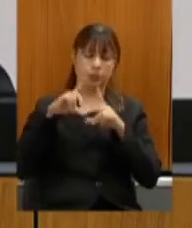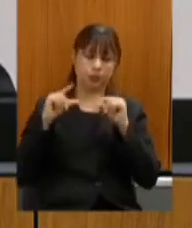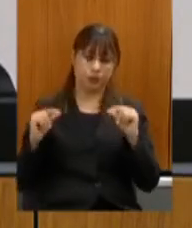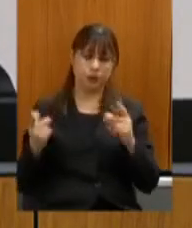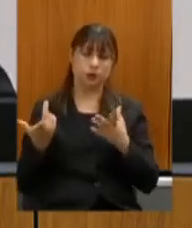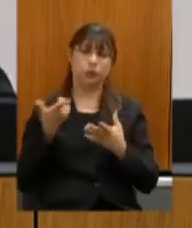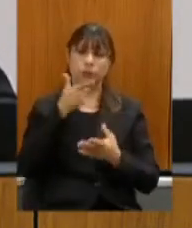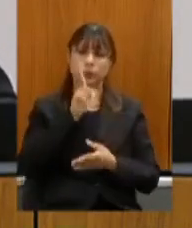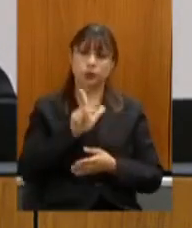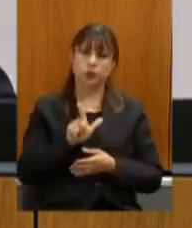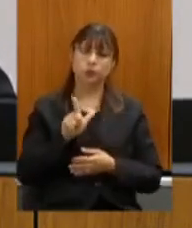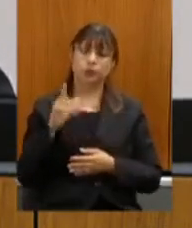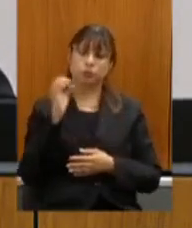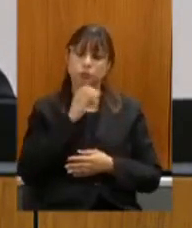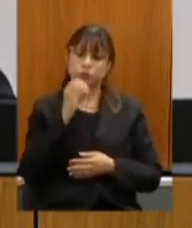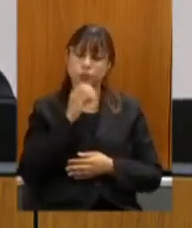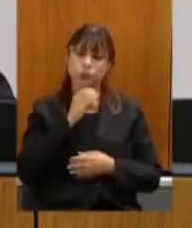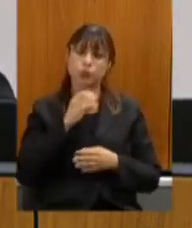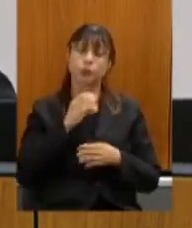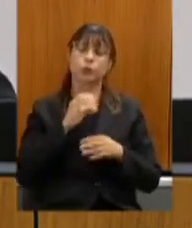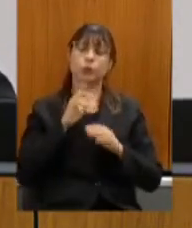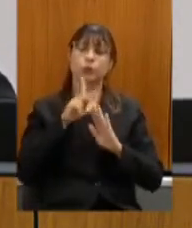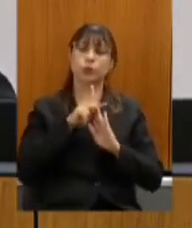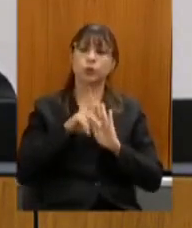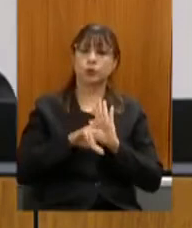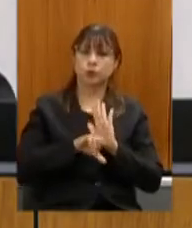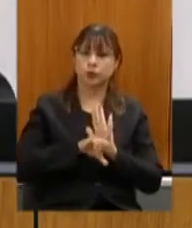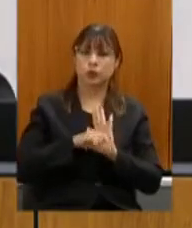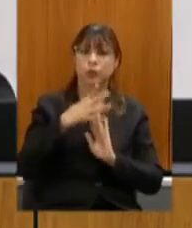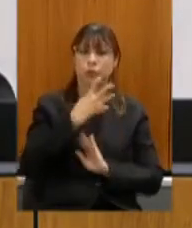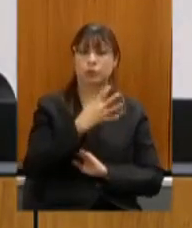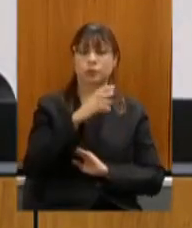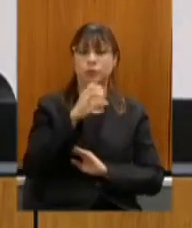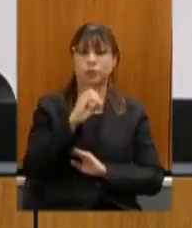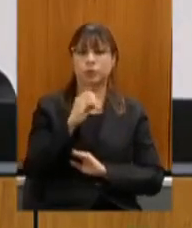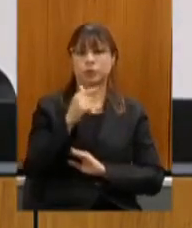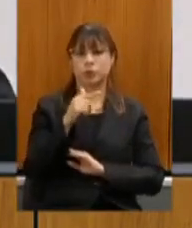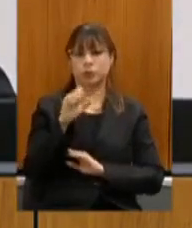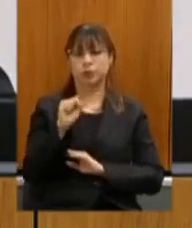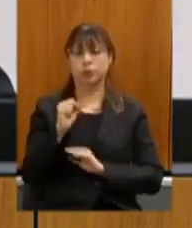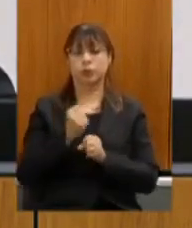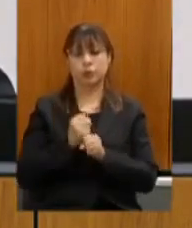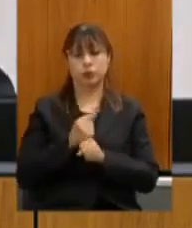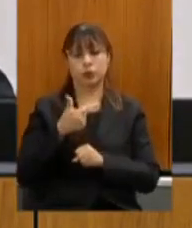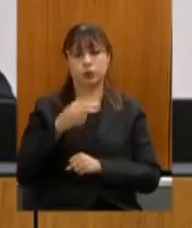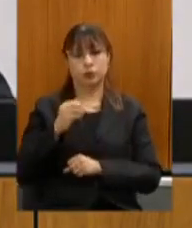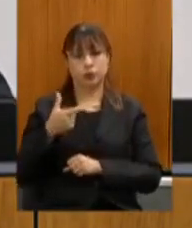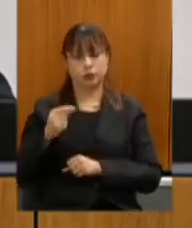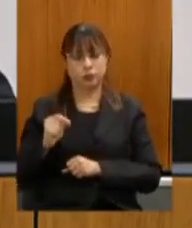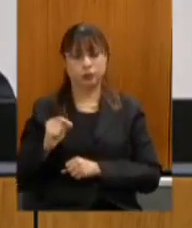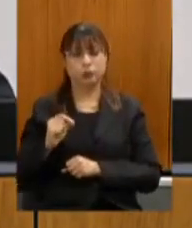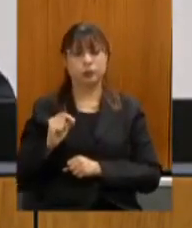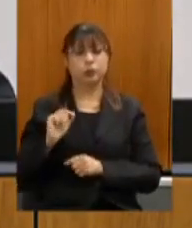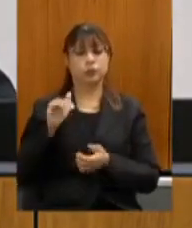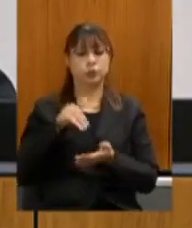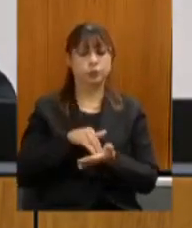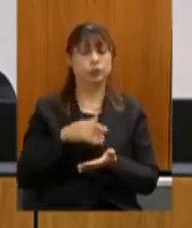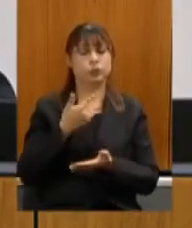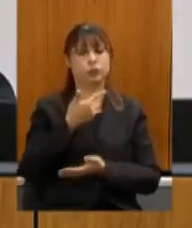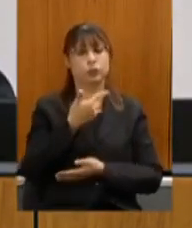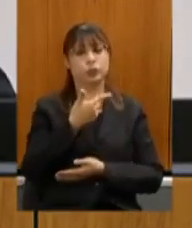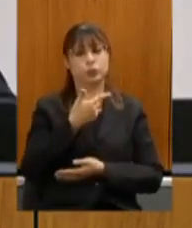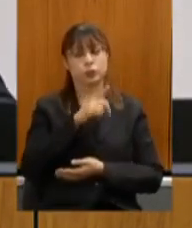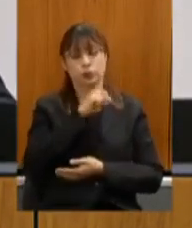na maior brevidade o projeto de lei 4.078 de 2020 que prorroga para 31 de 12 de